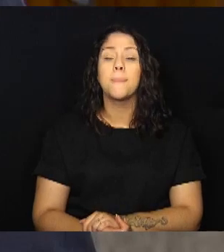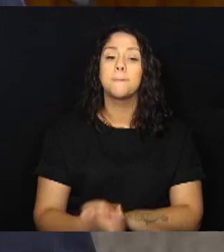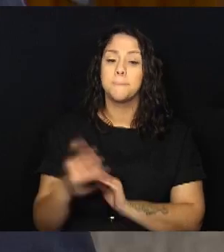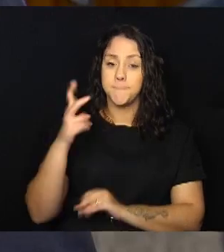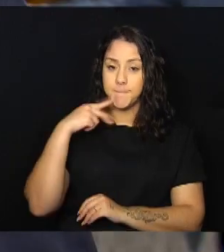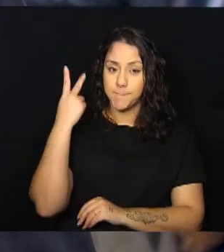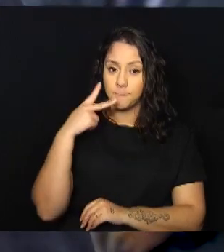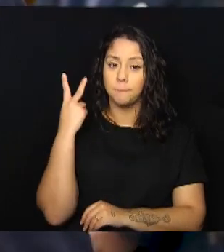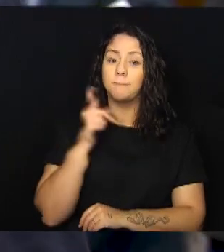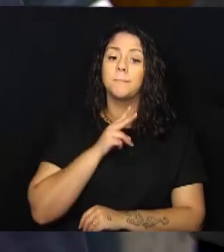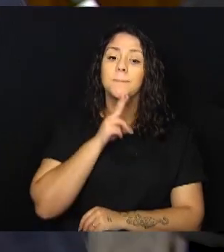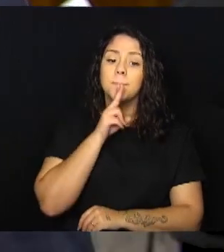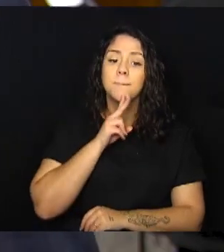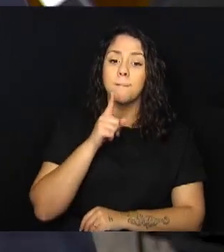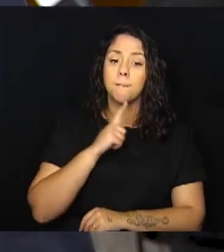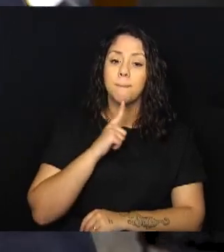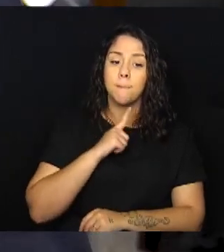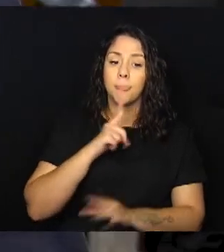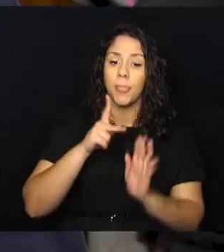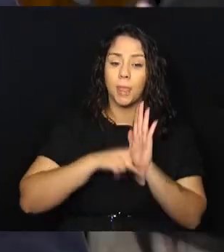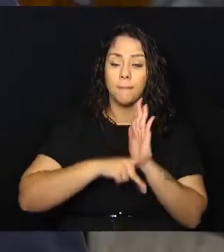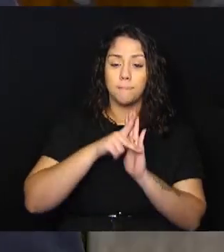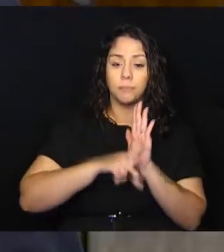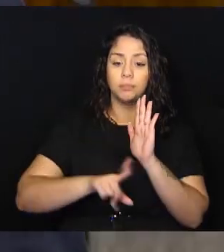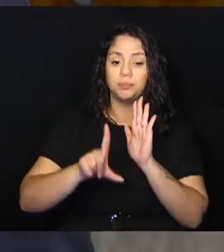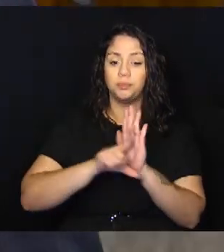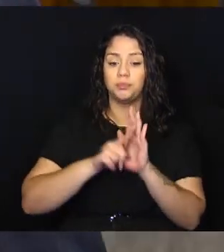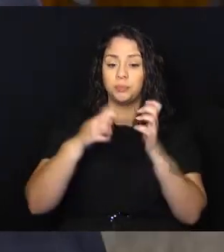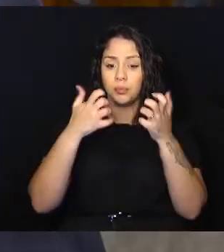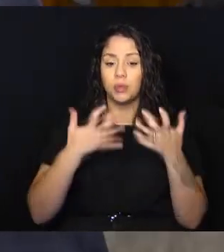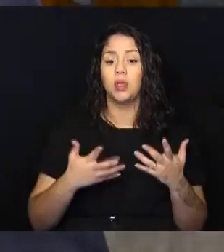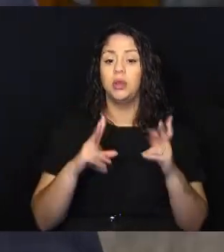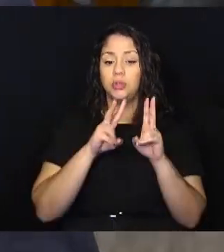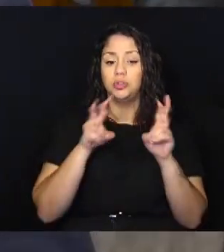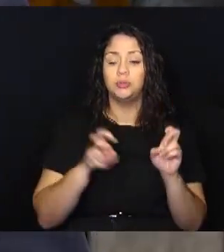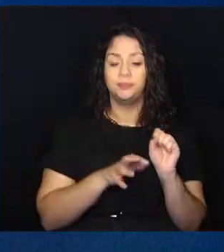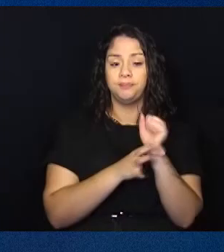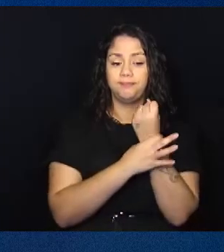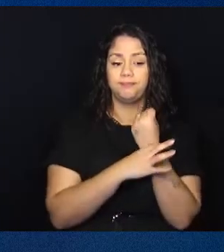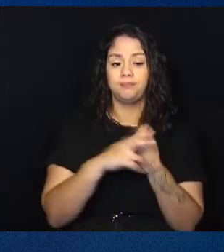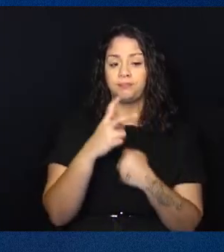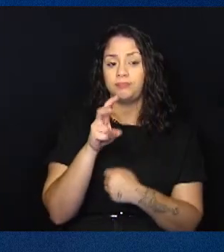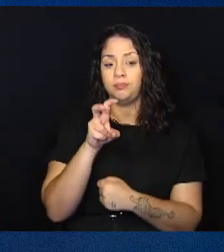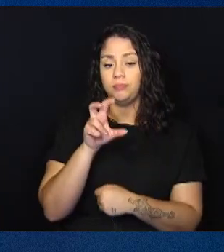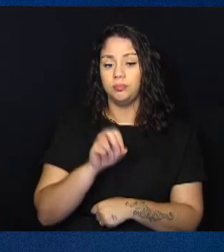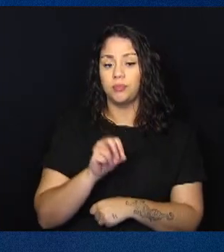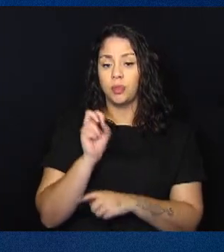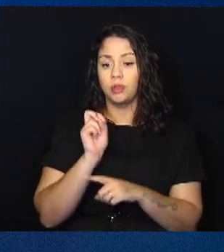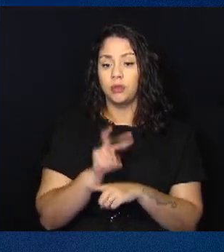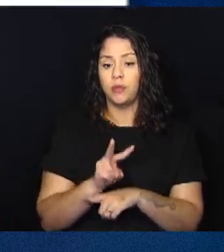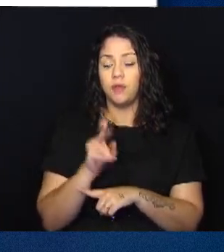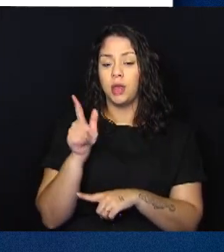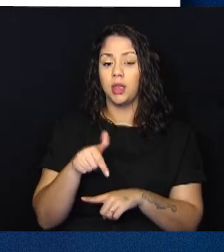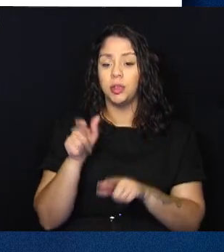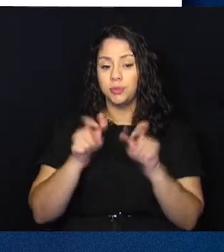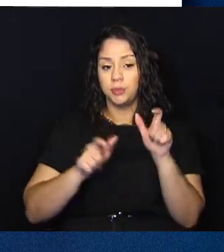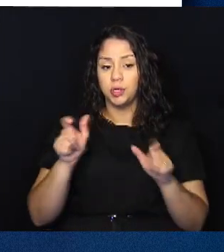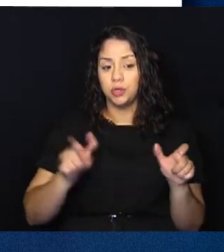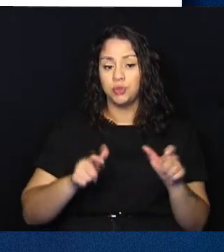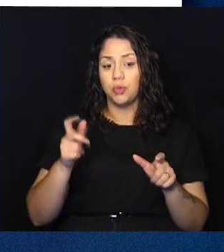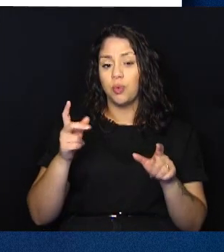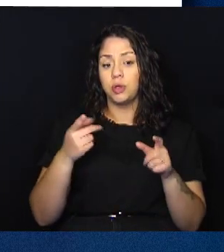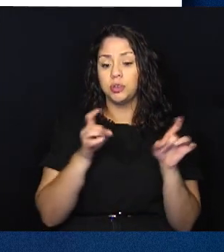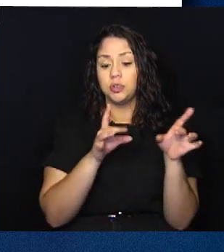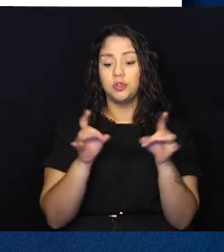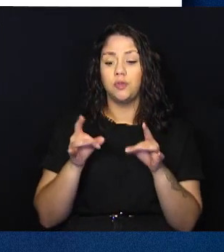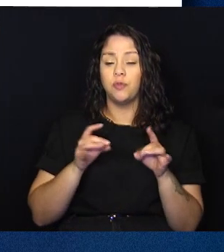O vereador Nelson Ossiri protocolou um projeto de lei que trata sobre a reserva de 50% de vaga para